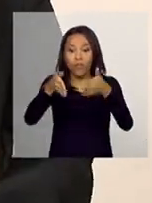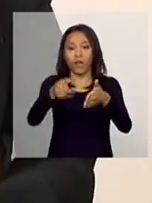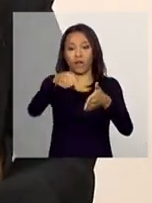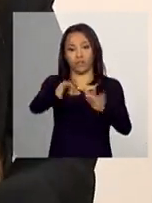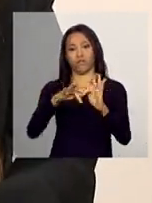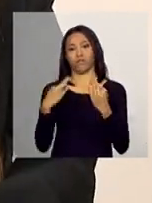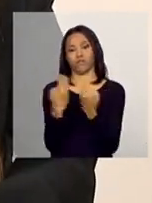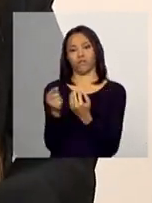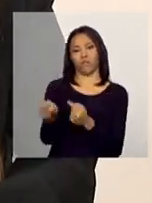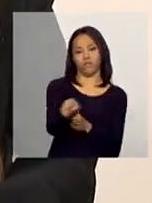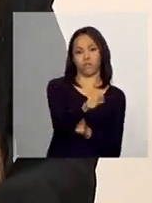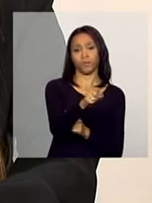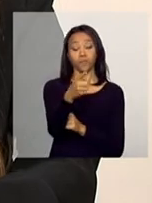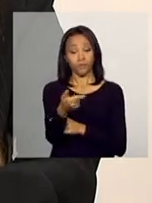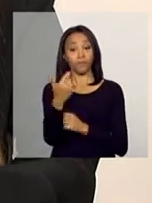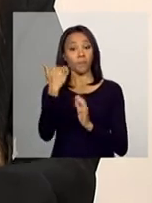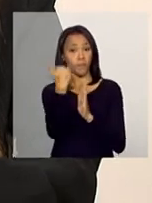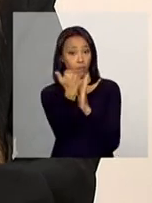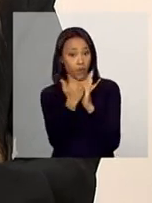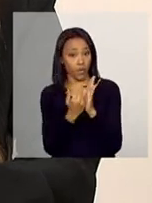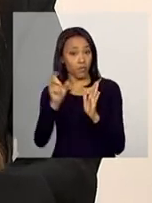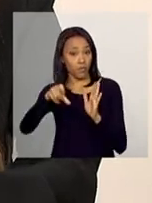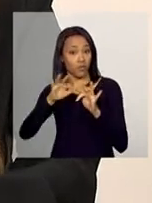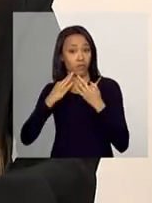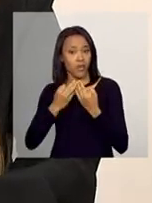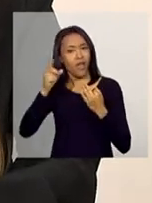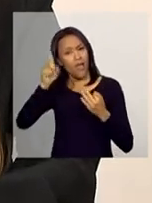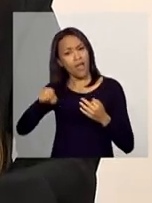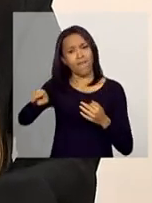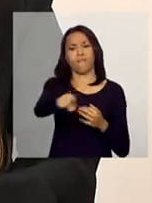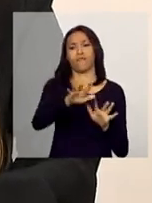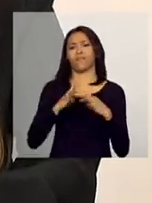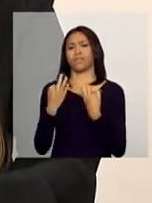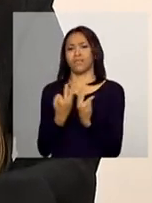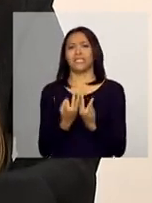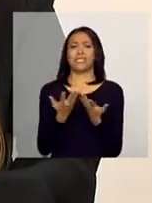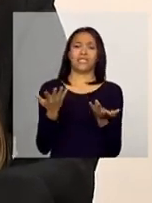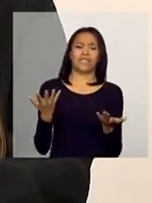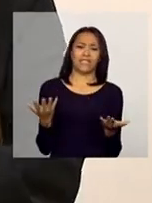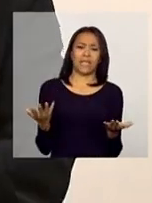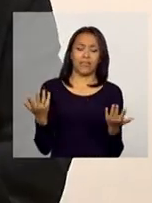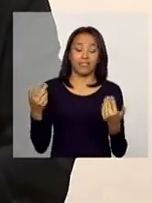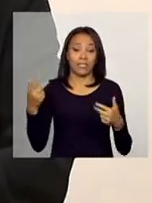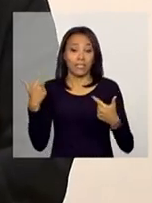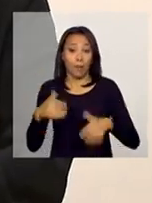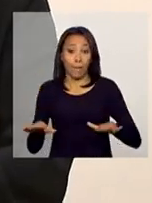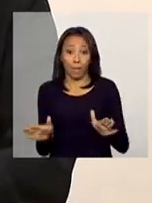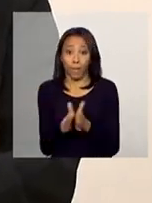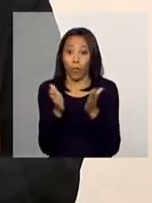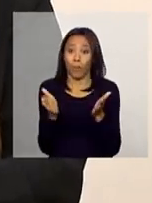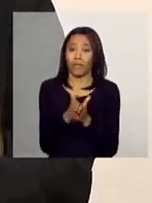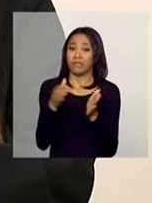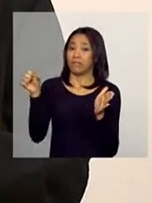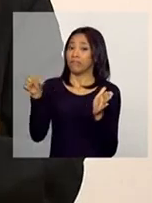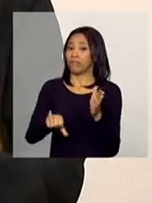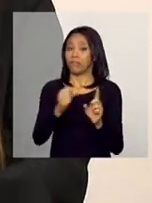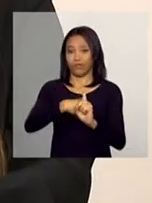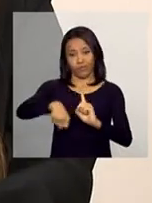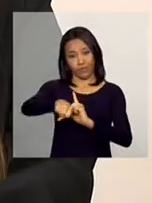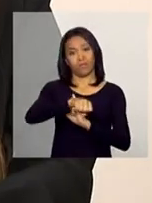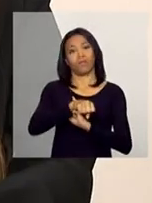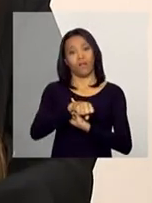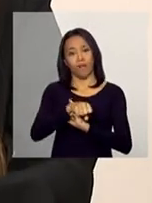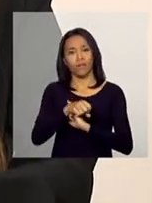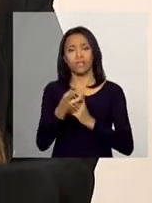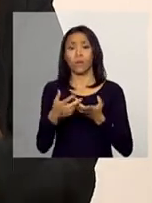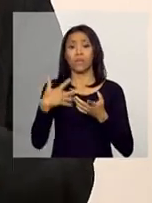compreensão do programa Bolsa Família, são famílias que se encontram em maior situação de risco e vulnerabilidade social. O descumprimento